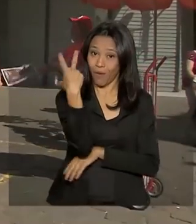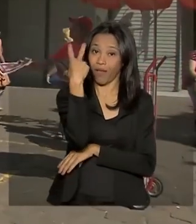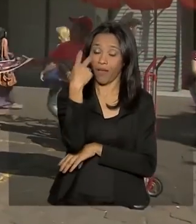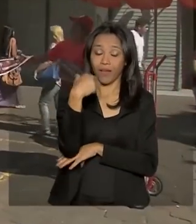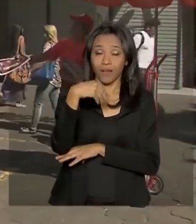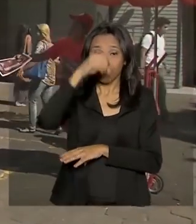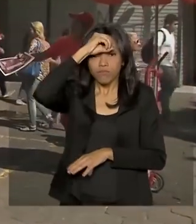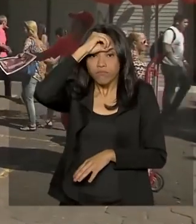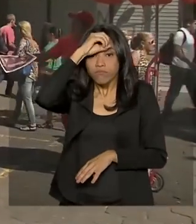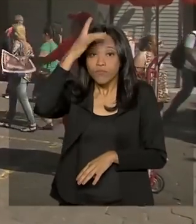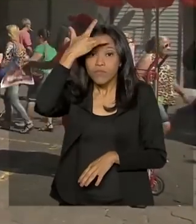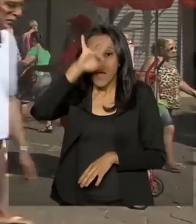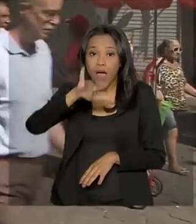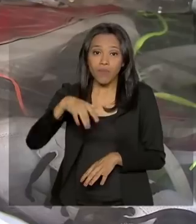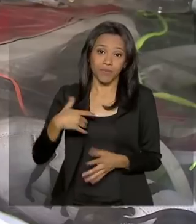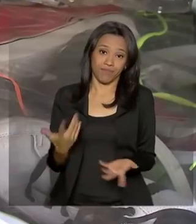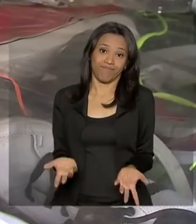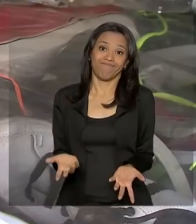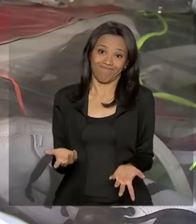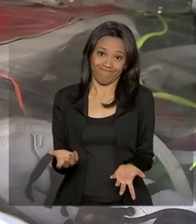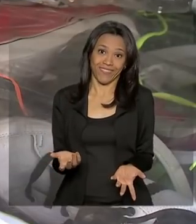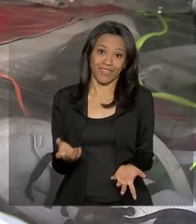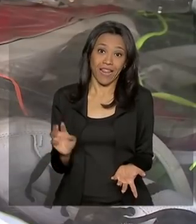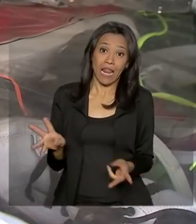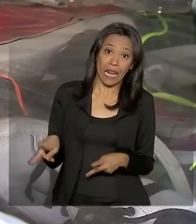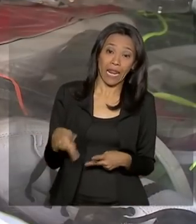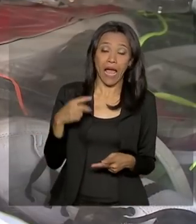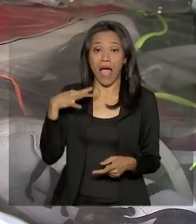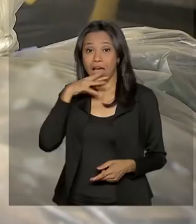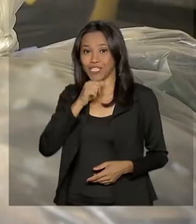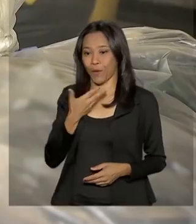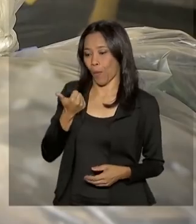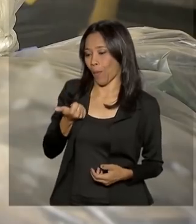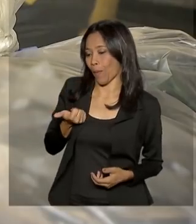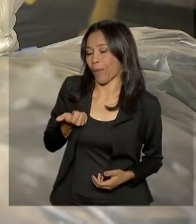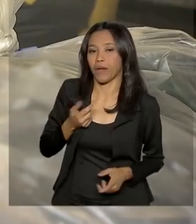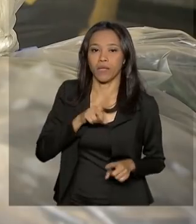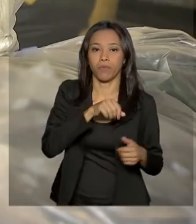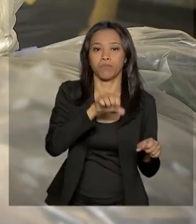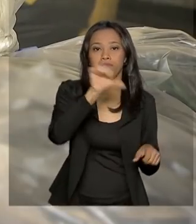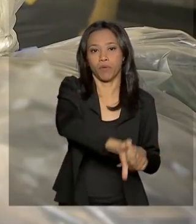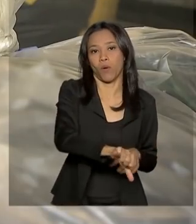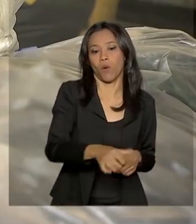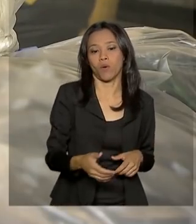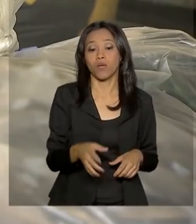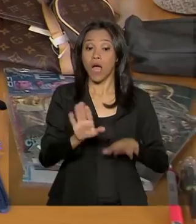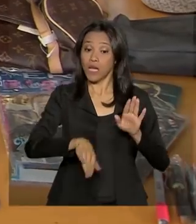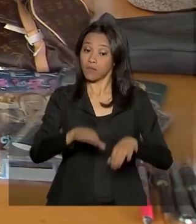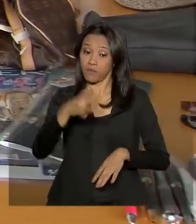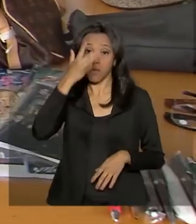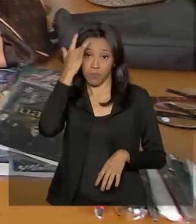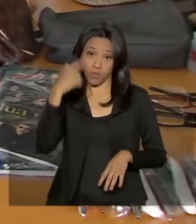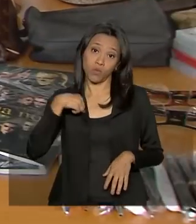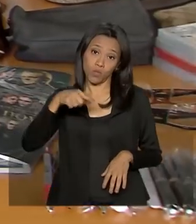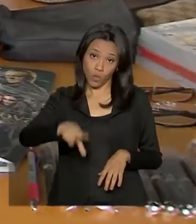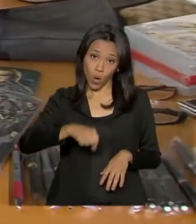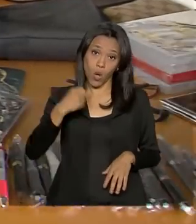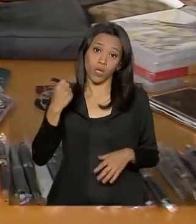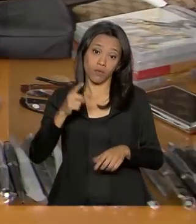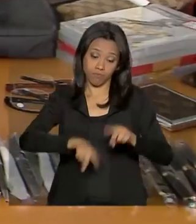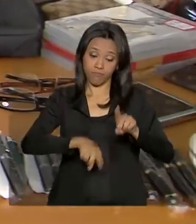levando para casa gato por lebre. Mas também há situações em que ele escolhe o produto pirateado. Nas duas